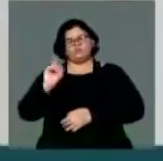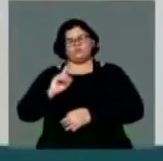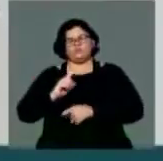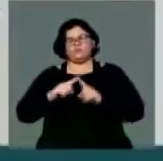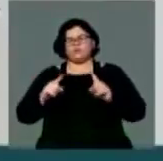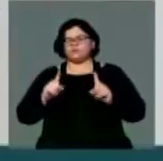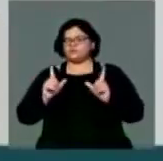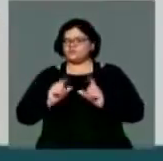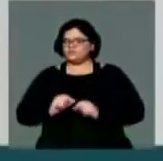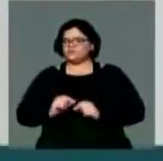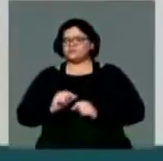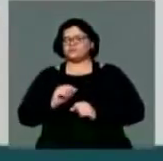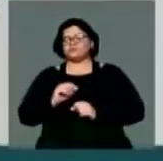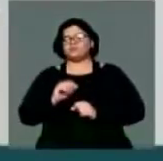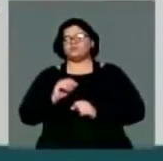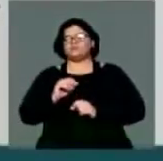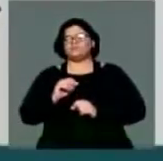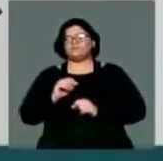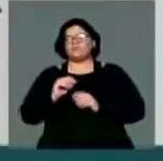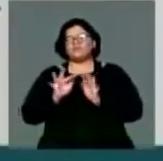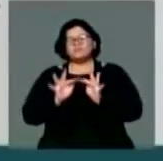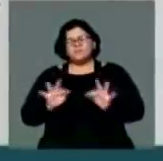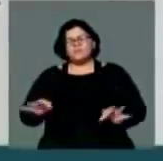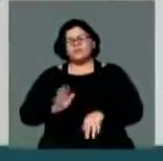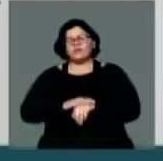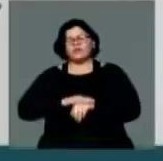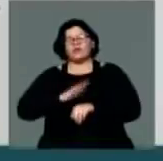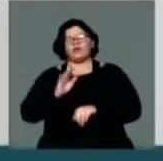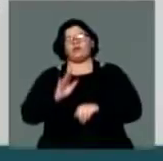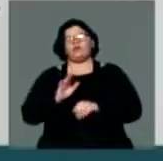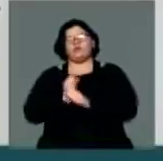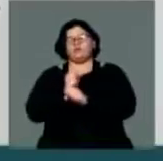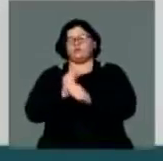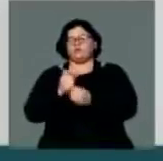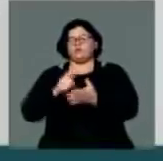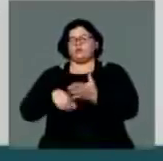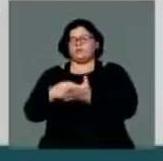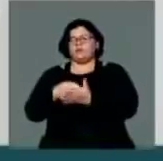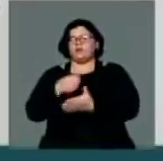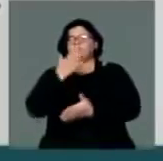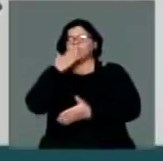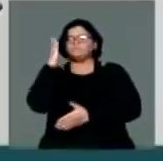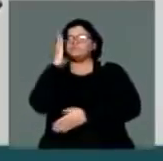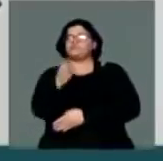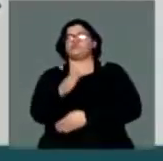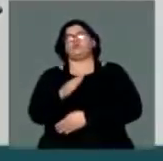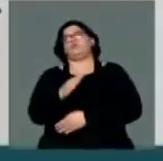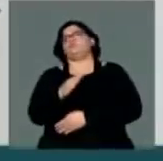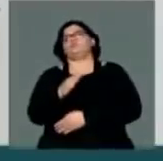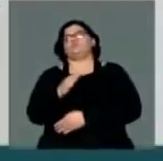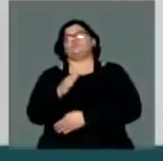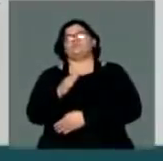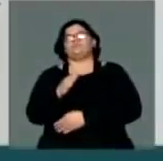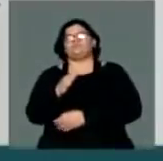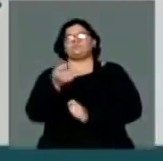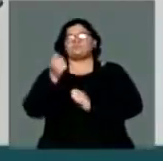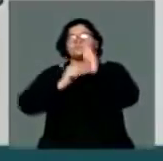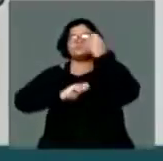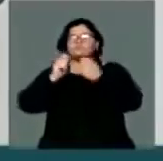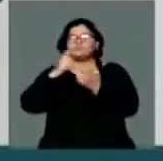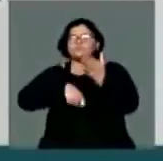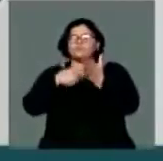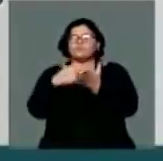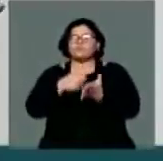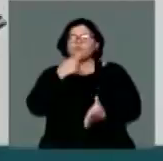Uma desburocratização, simplificação tributária, uma desoneração da folha para todas as indústrias, a valorização